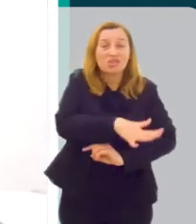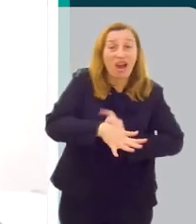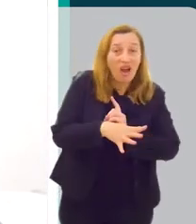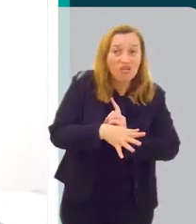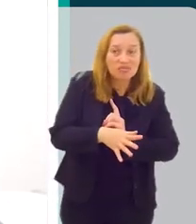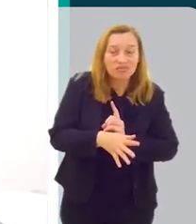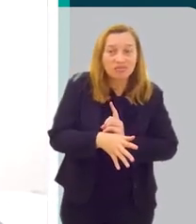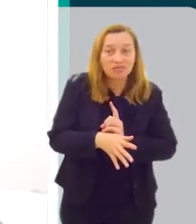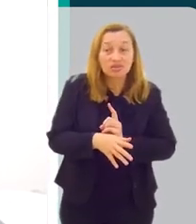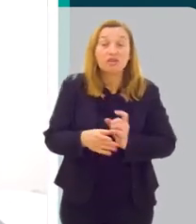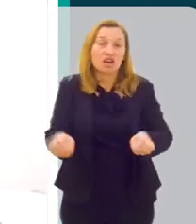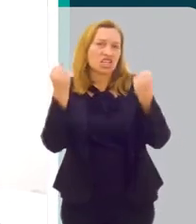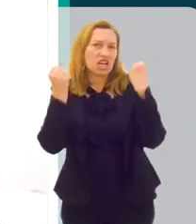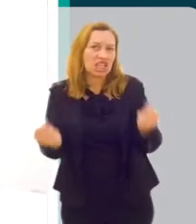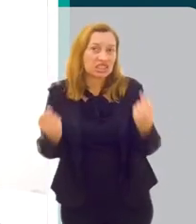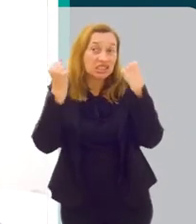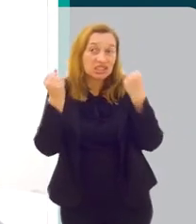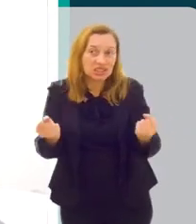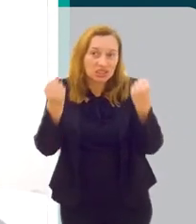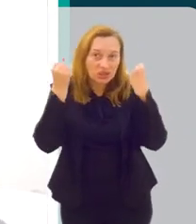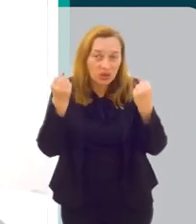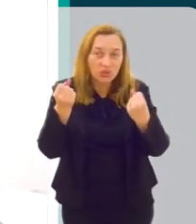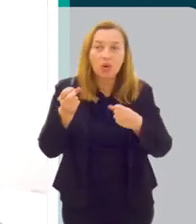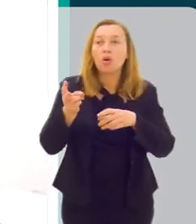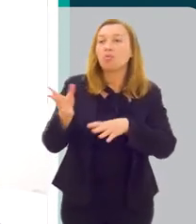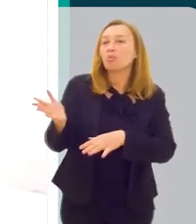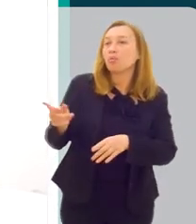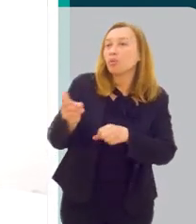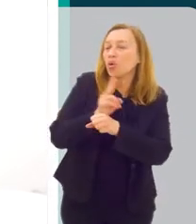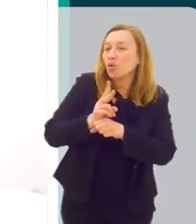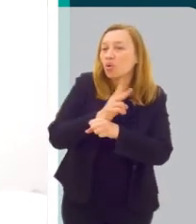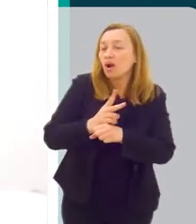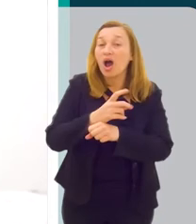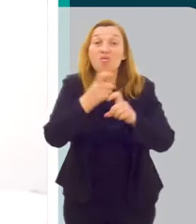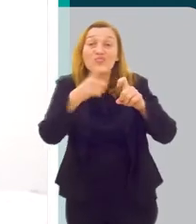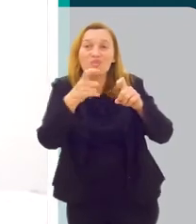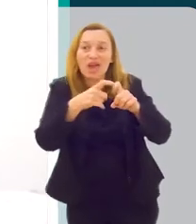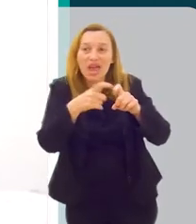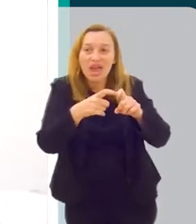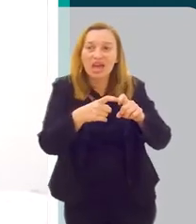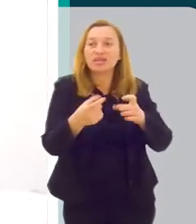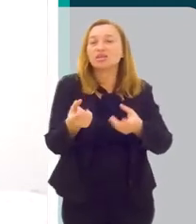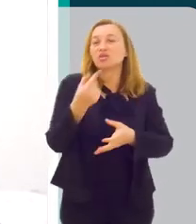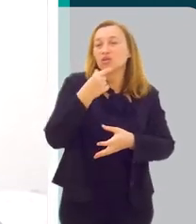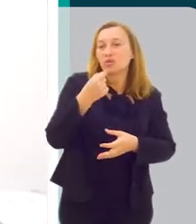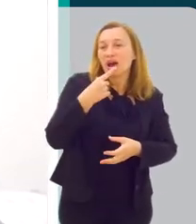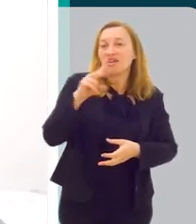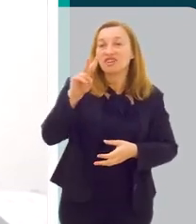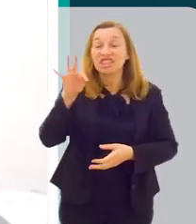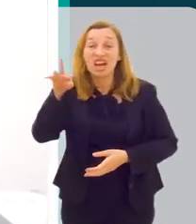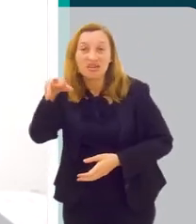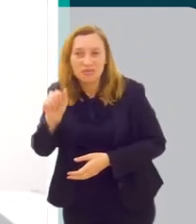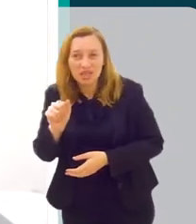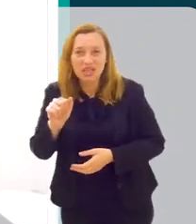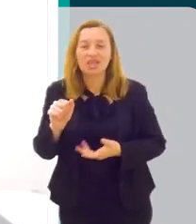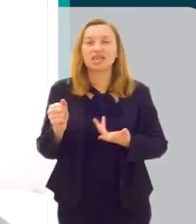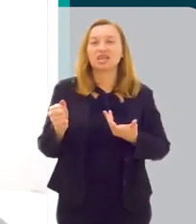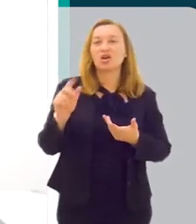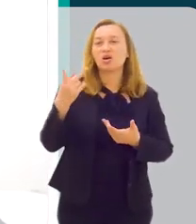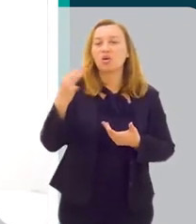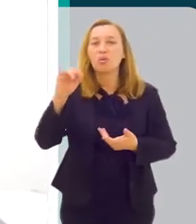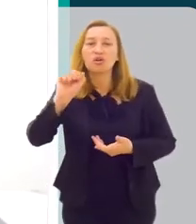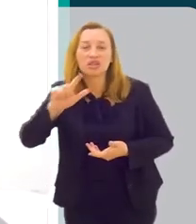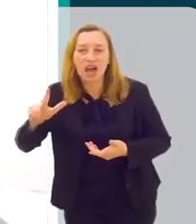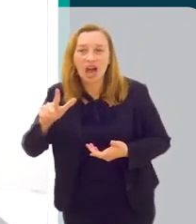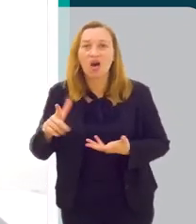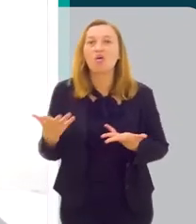psíquico e social. Vamos fazer exercícios, vamos procurar o médico para tomar nossas vitaminas, fazer